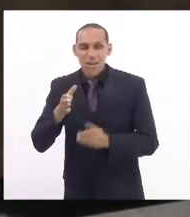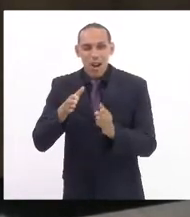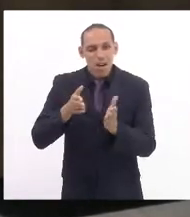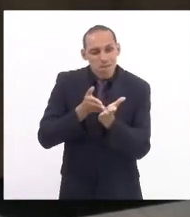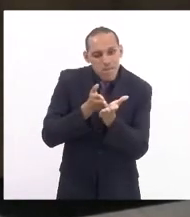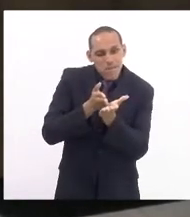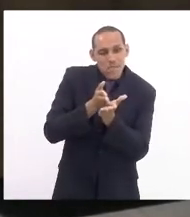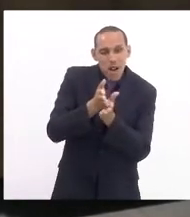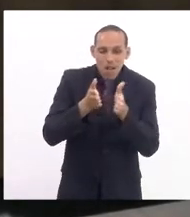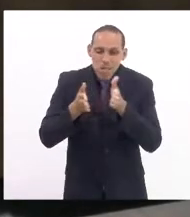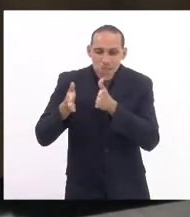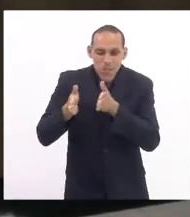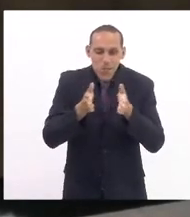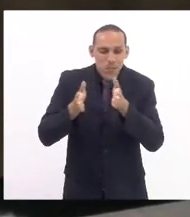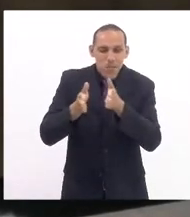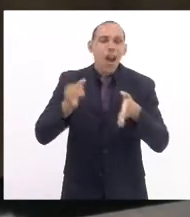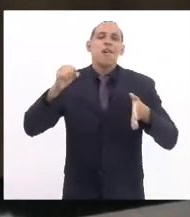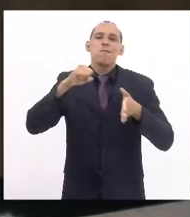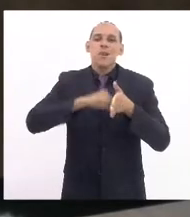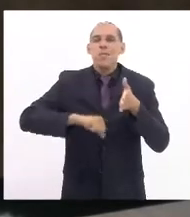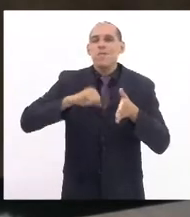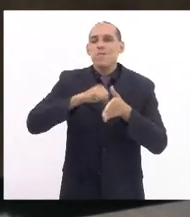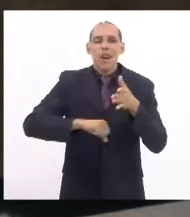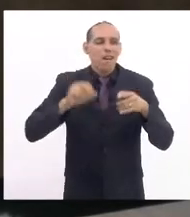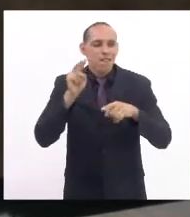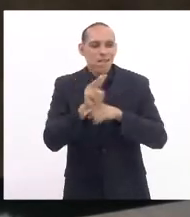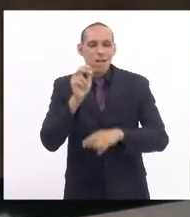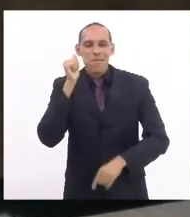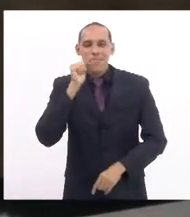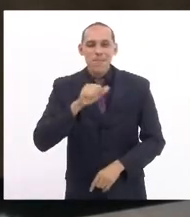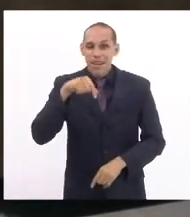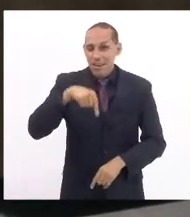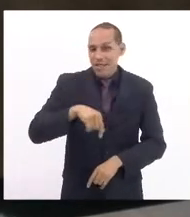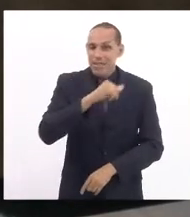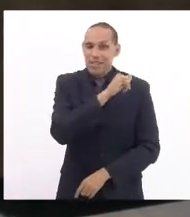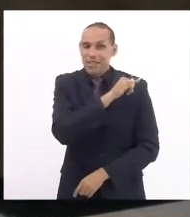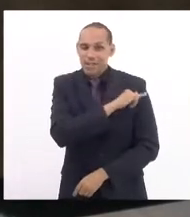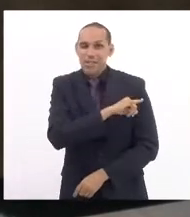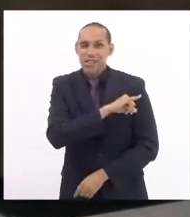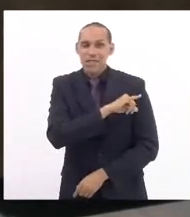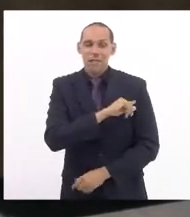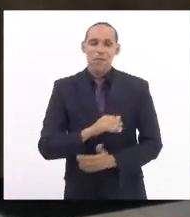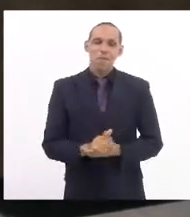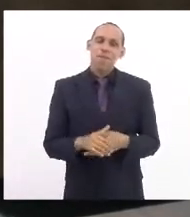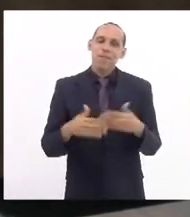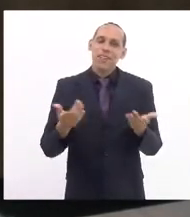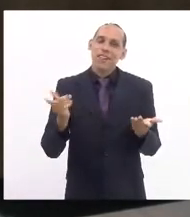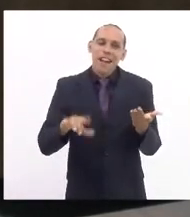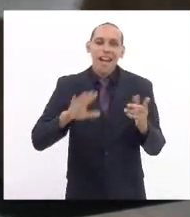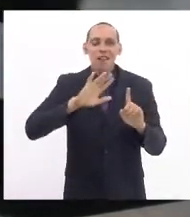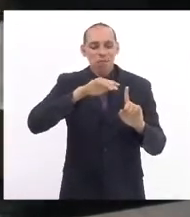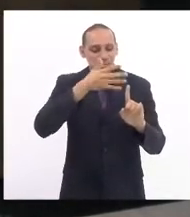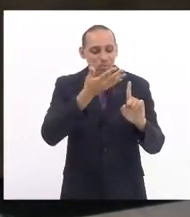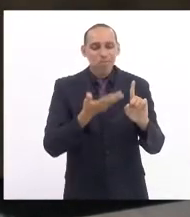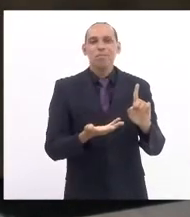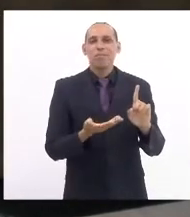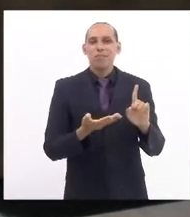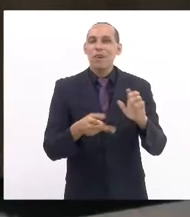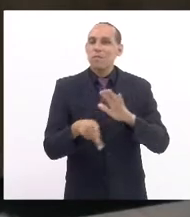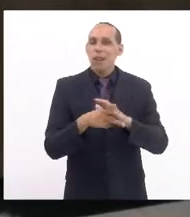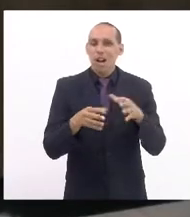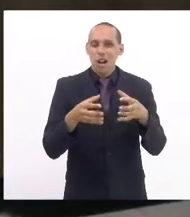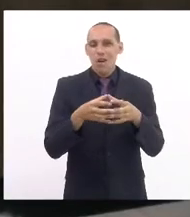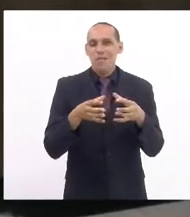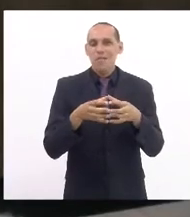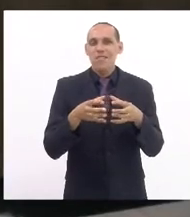de luta e a defesa das mulheres em nosso Estado. Então, isso é uma pequena homenagem da Comissão